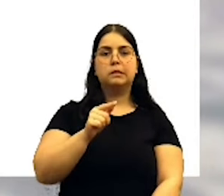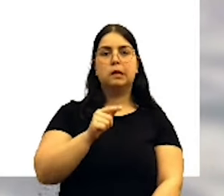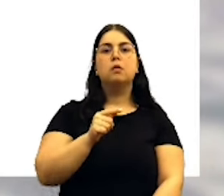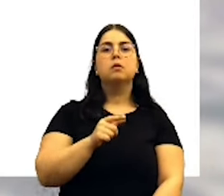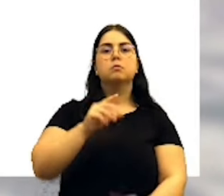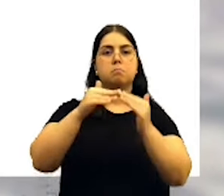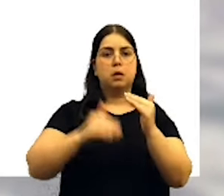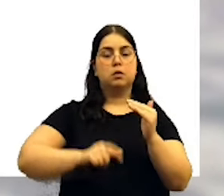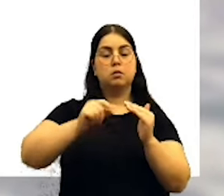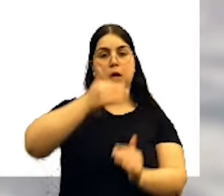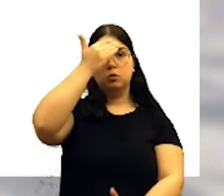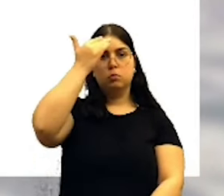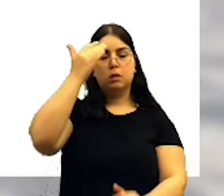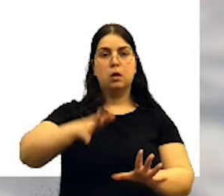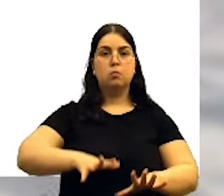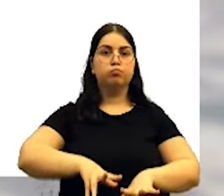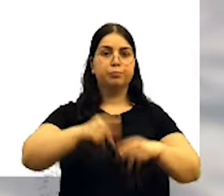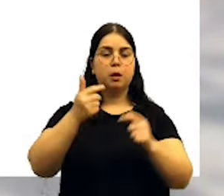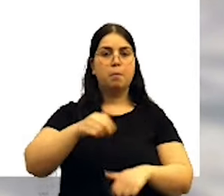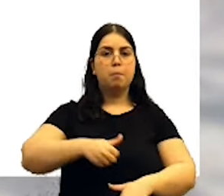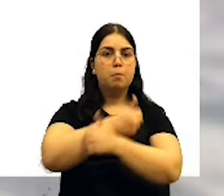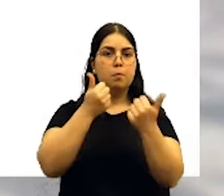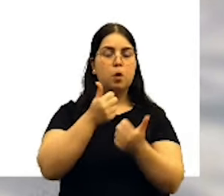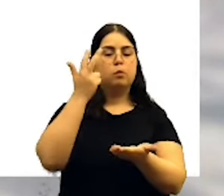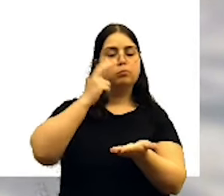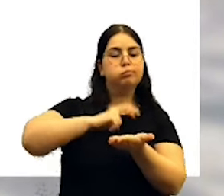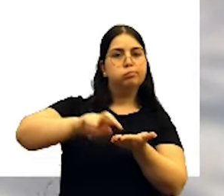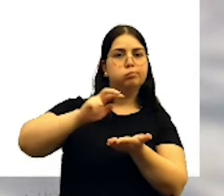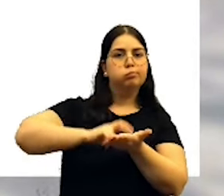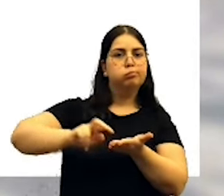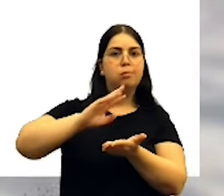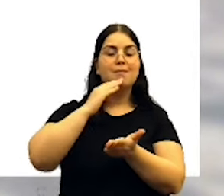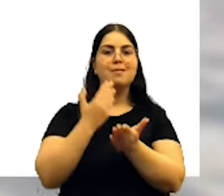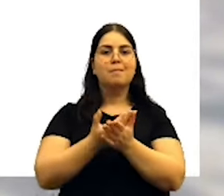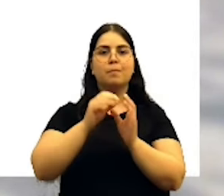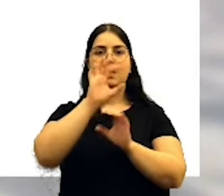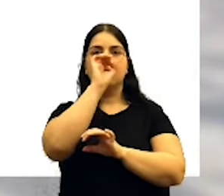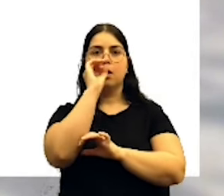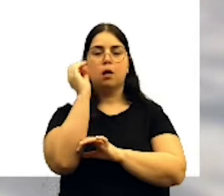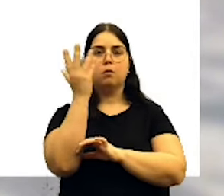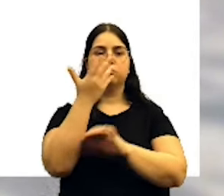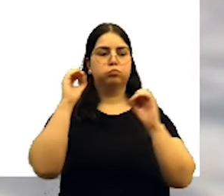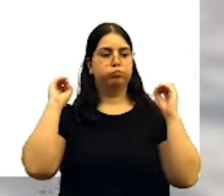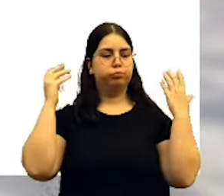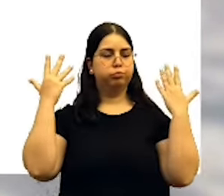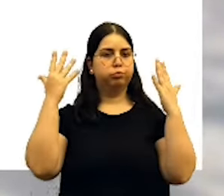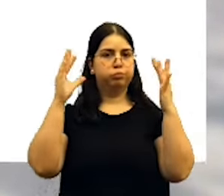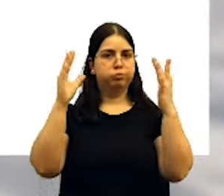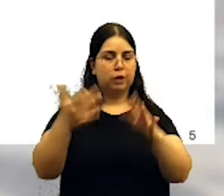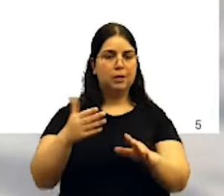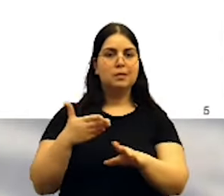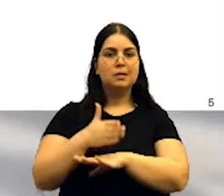pedestres, pedonais, predominantemente arborizados, acessíveis e confortáveis